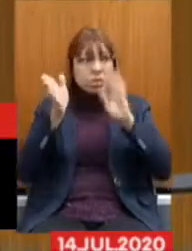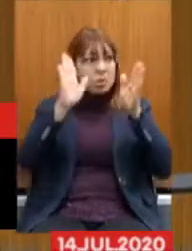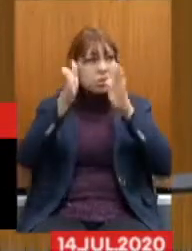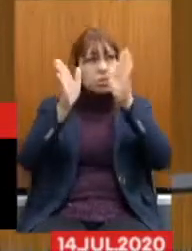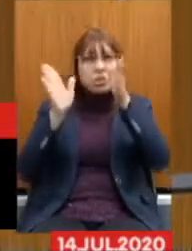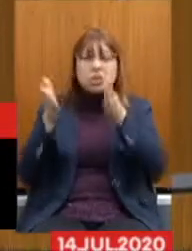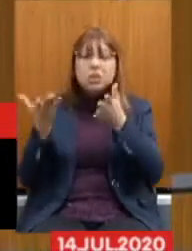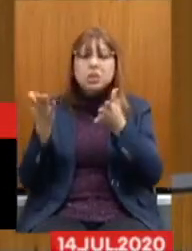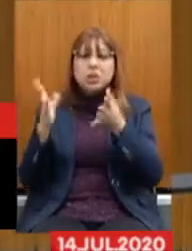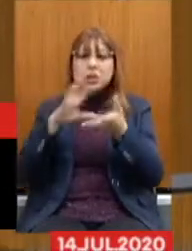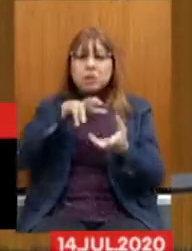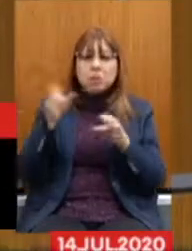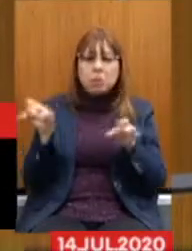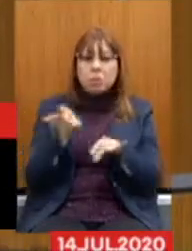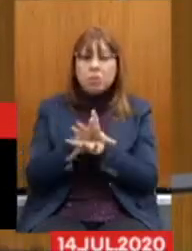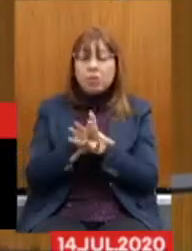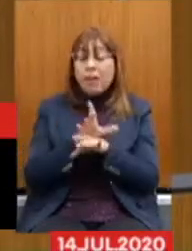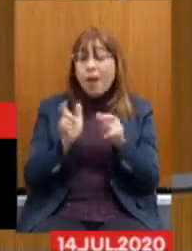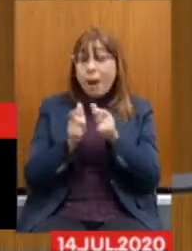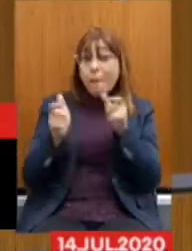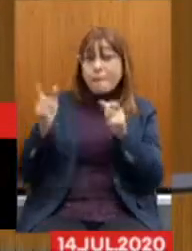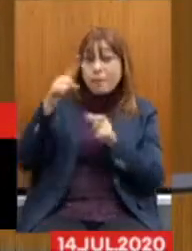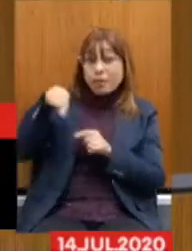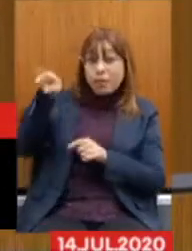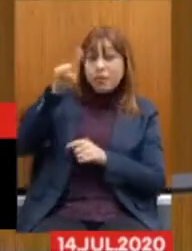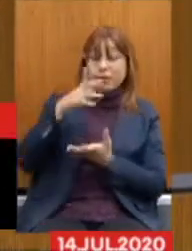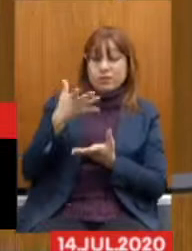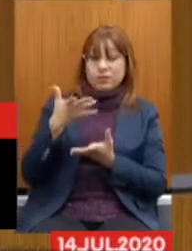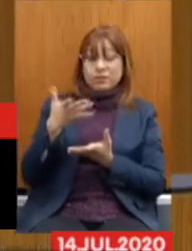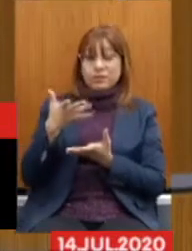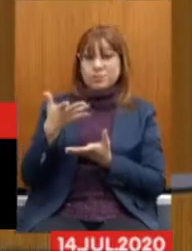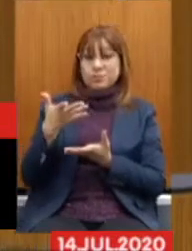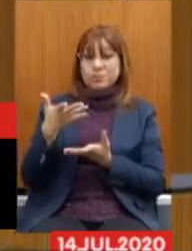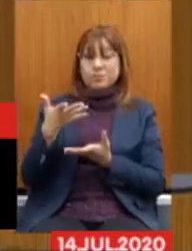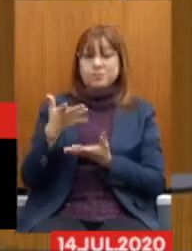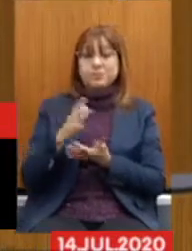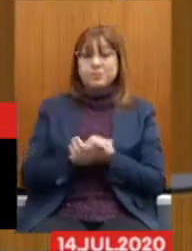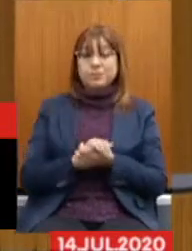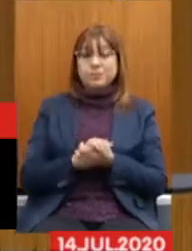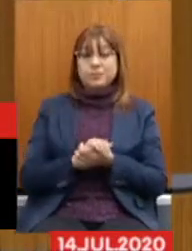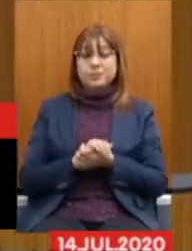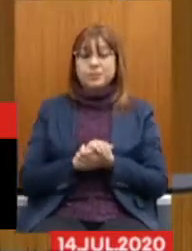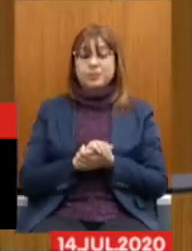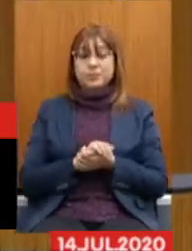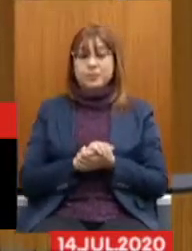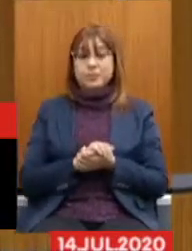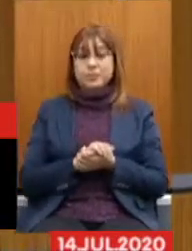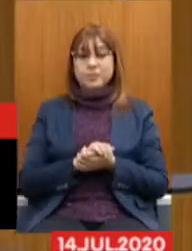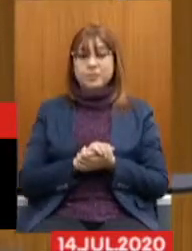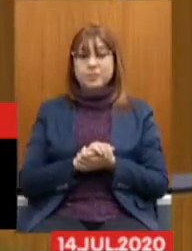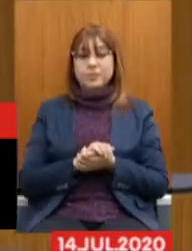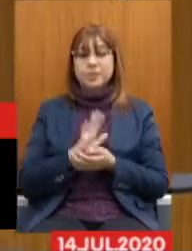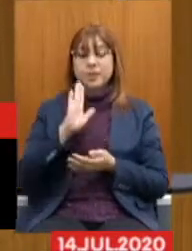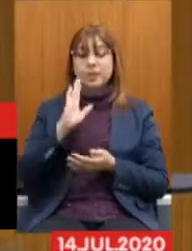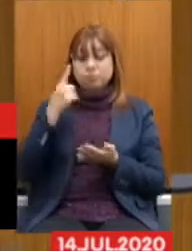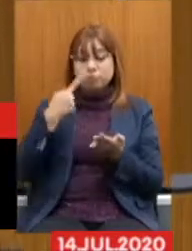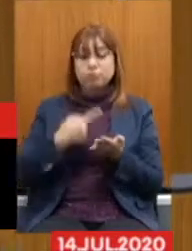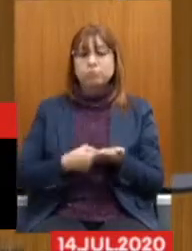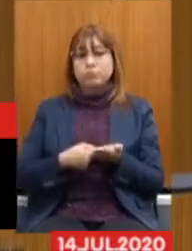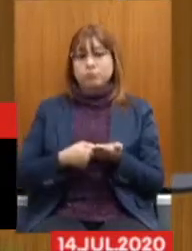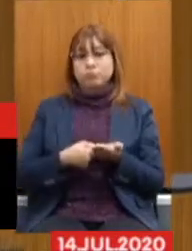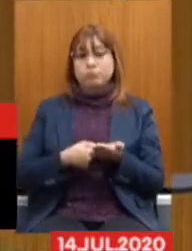sua maioria, majoritariamente, eles fixaram a